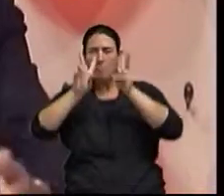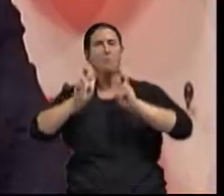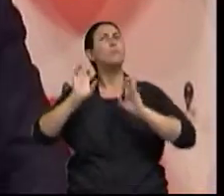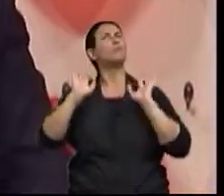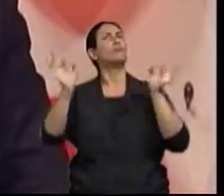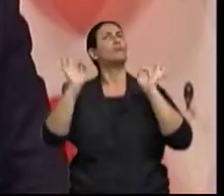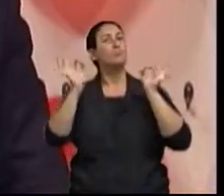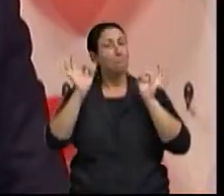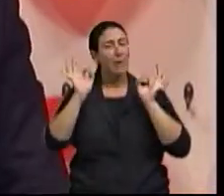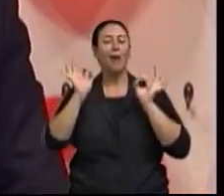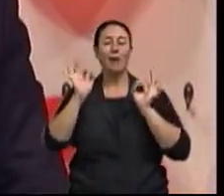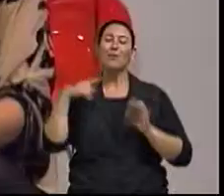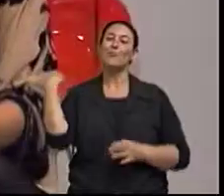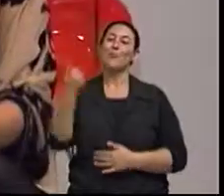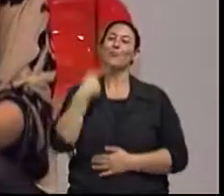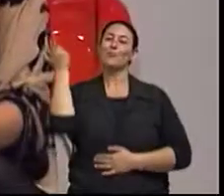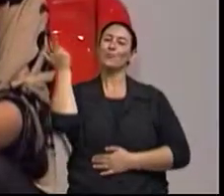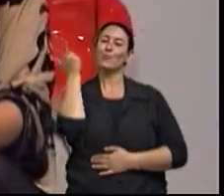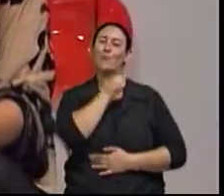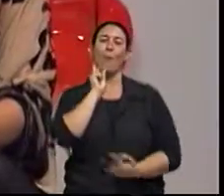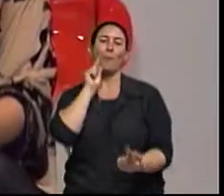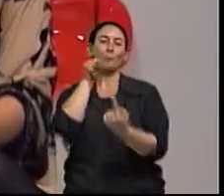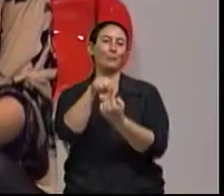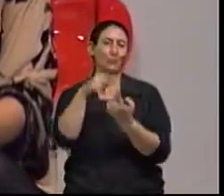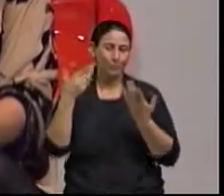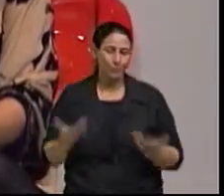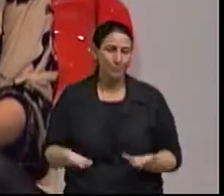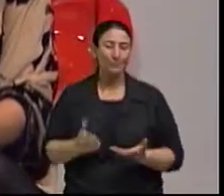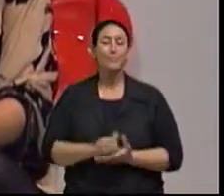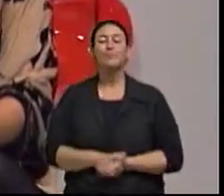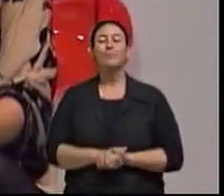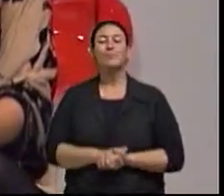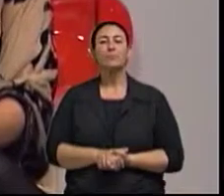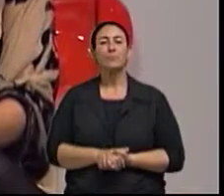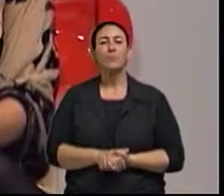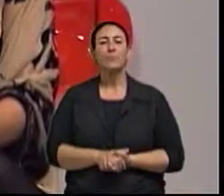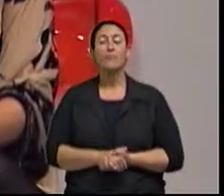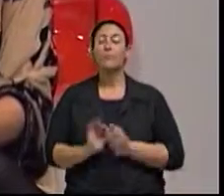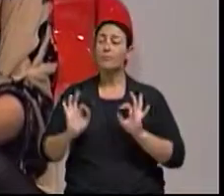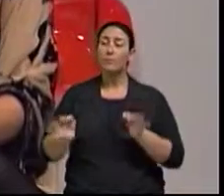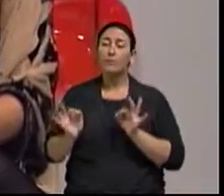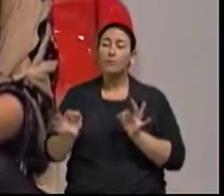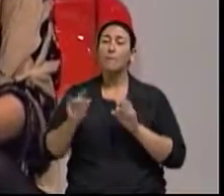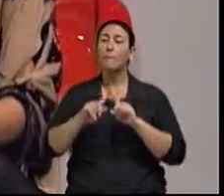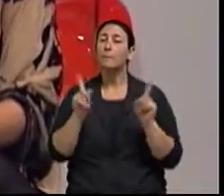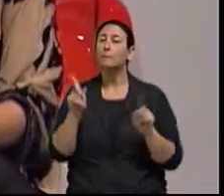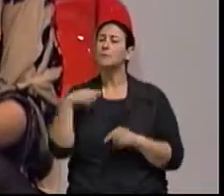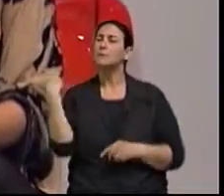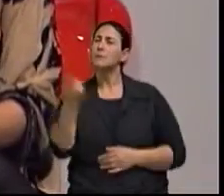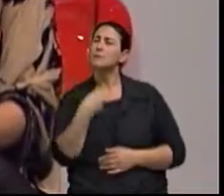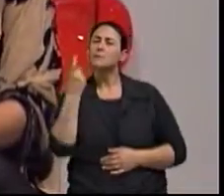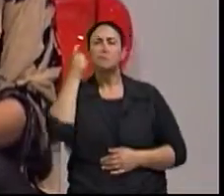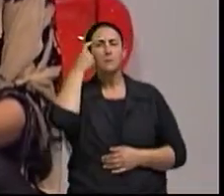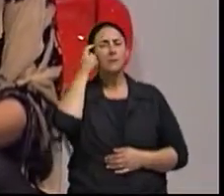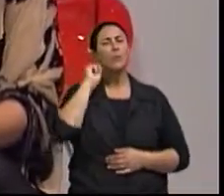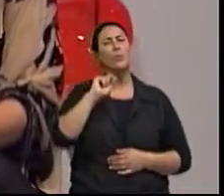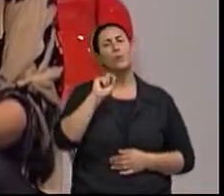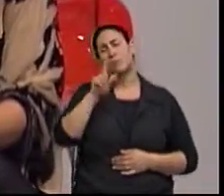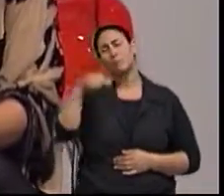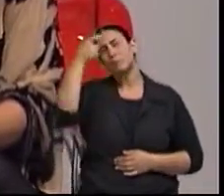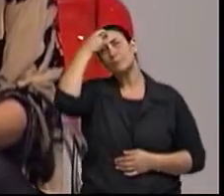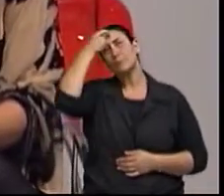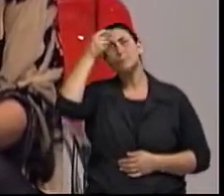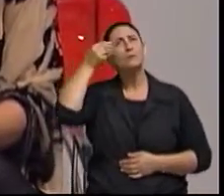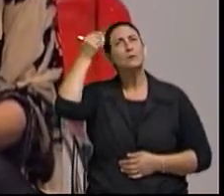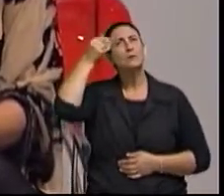a nossa missão completa. Claro, mas o que a gente nota, assim, é que a angústia, aí o psíquico do idoso fica